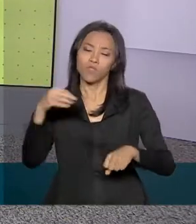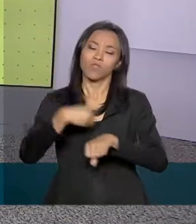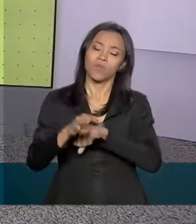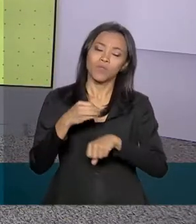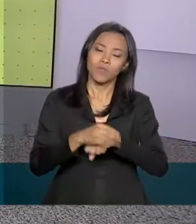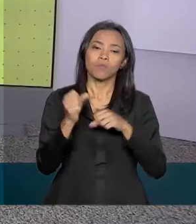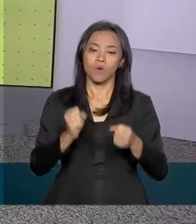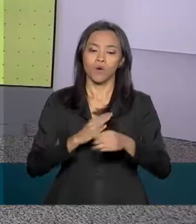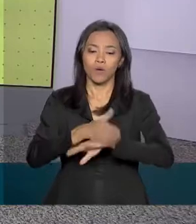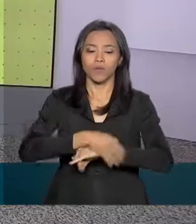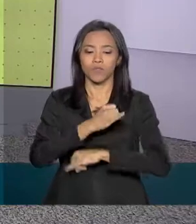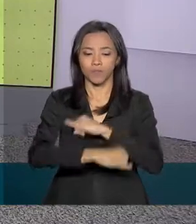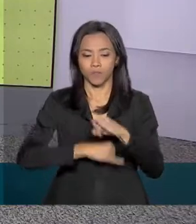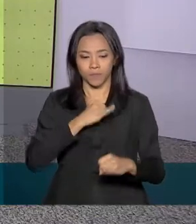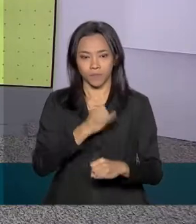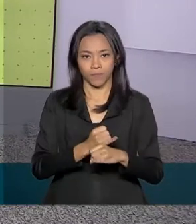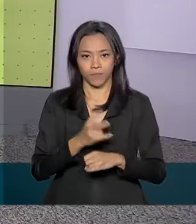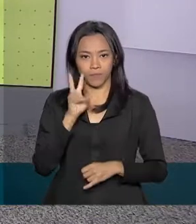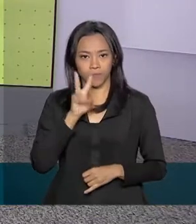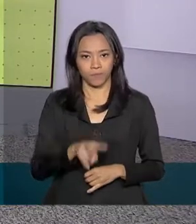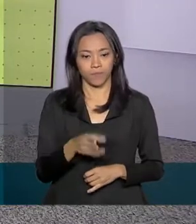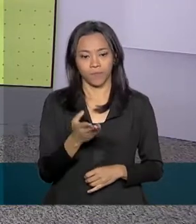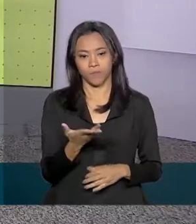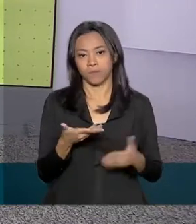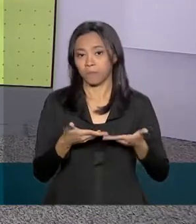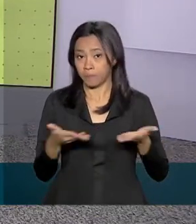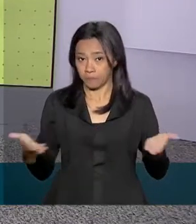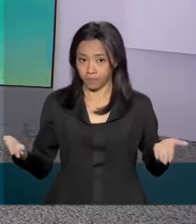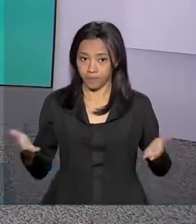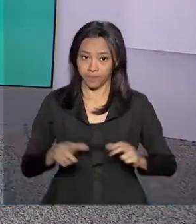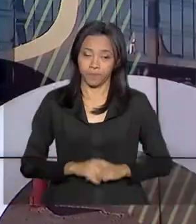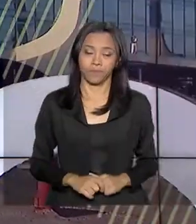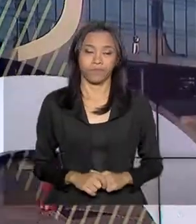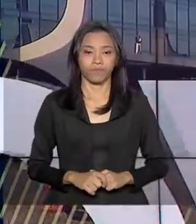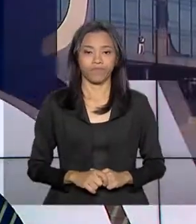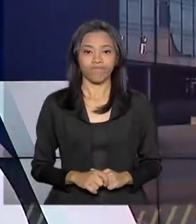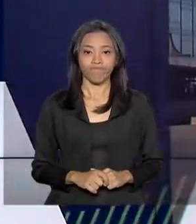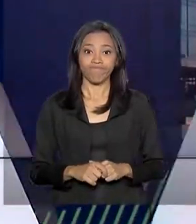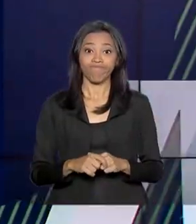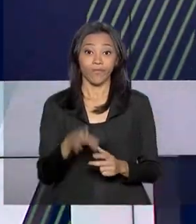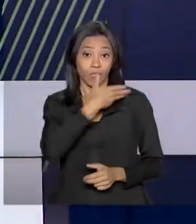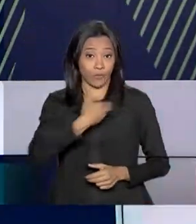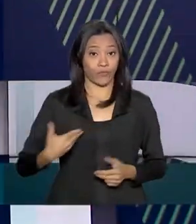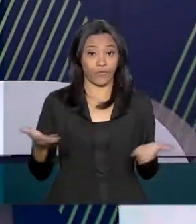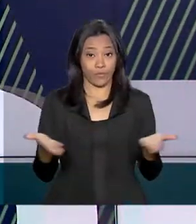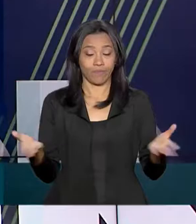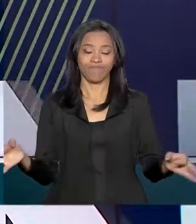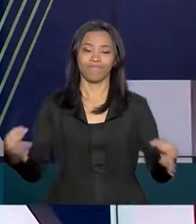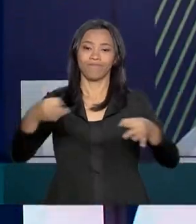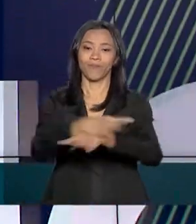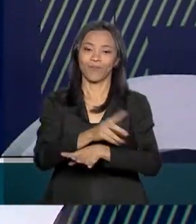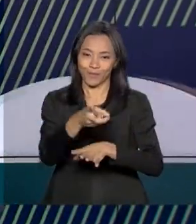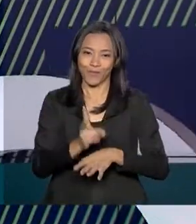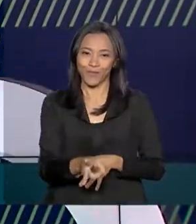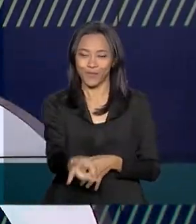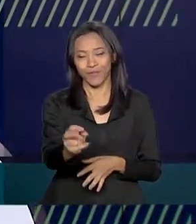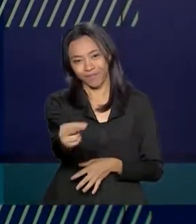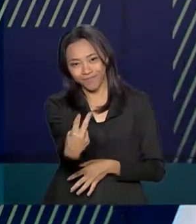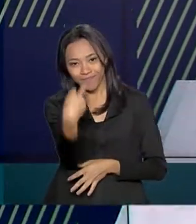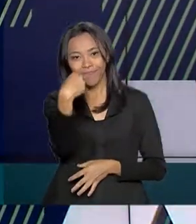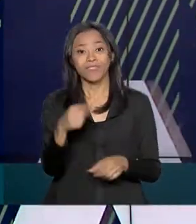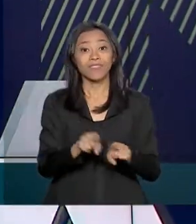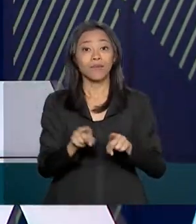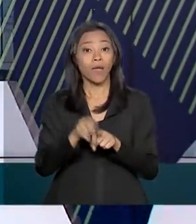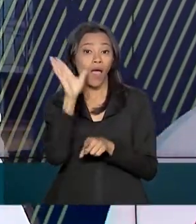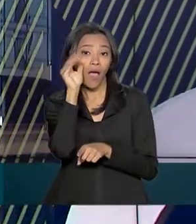no site sisu.mec.gov.br E o governo agora fica por aqui. Continue nos acompanhando